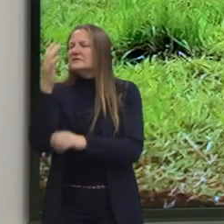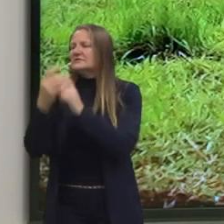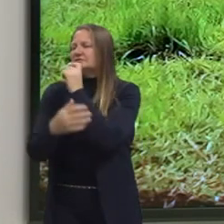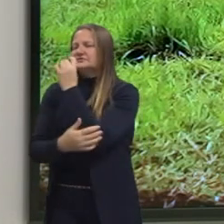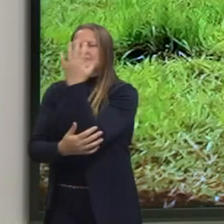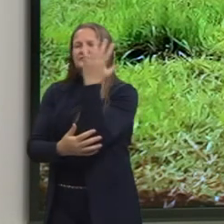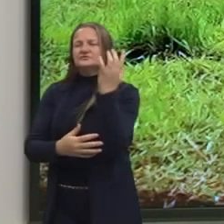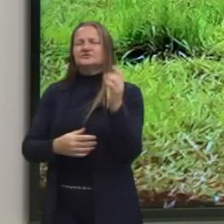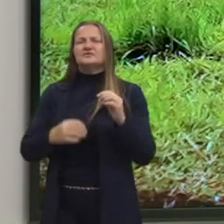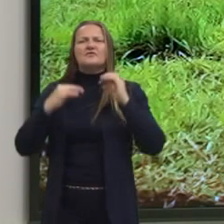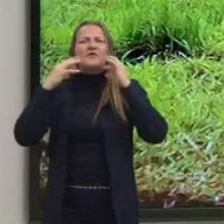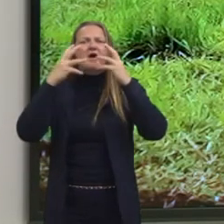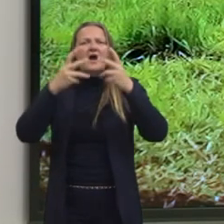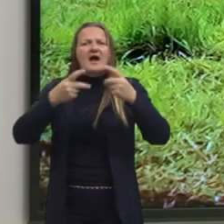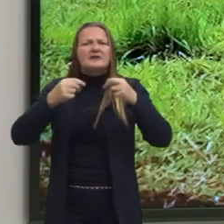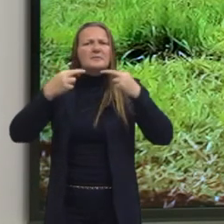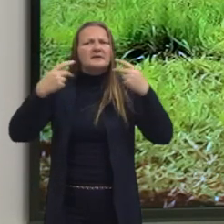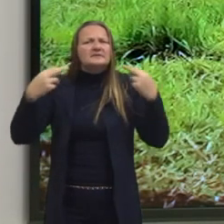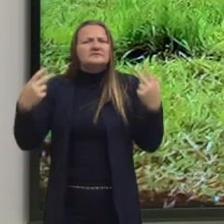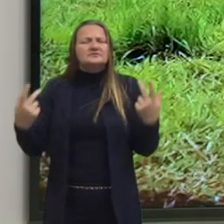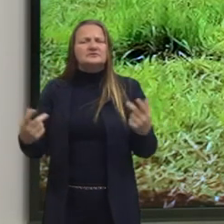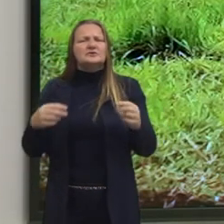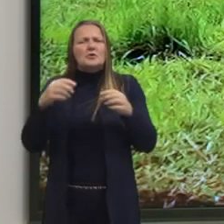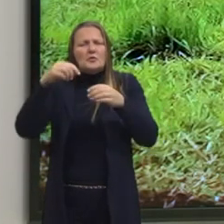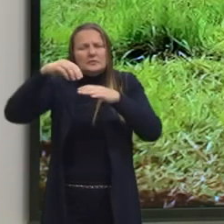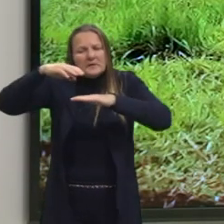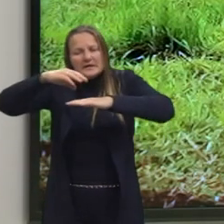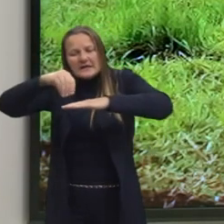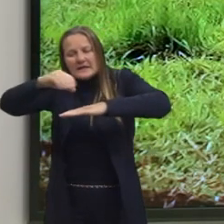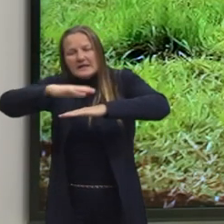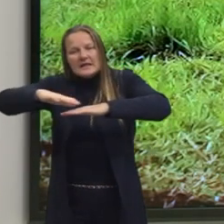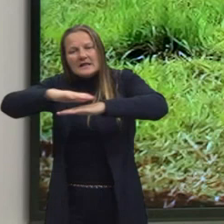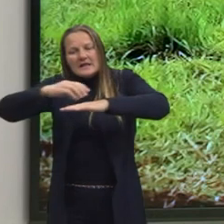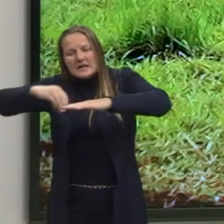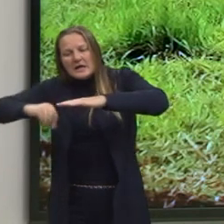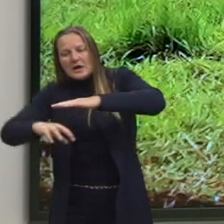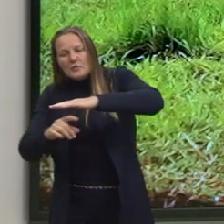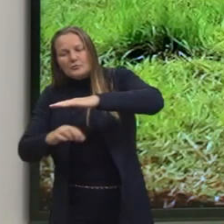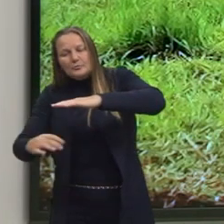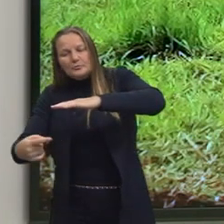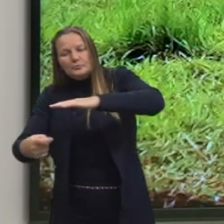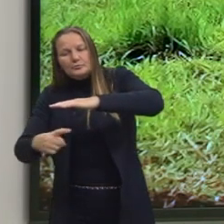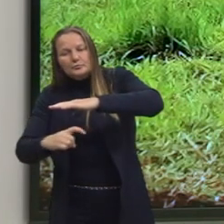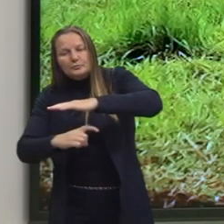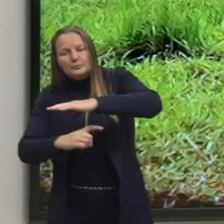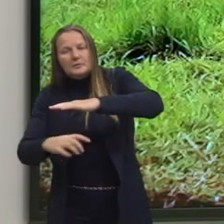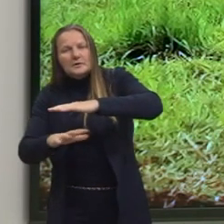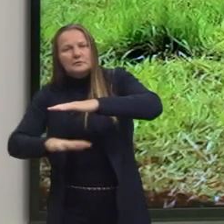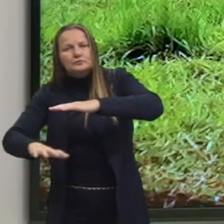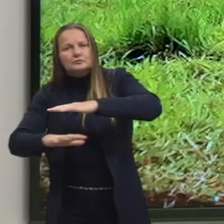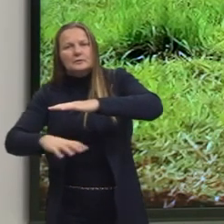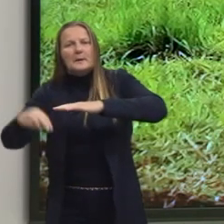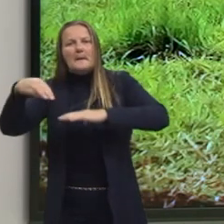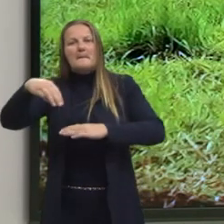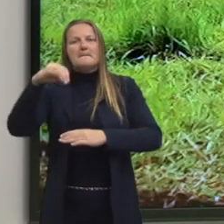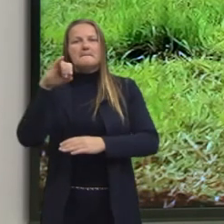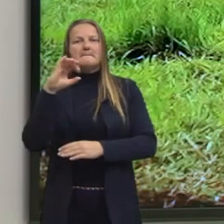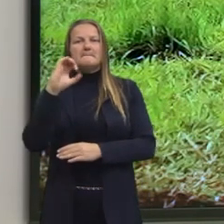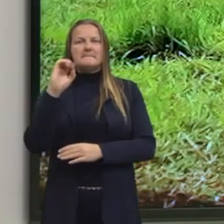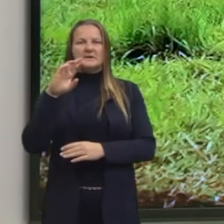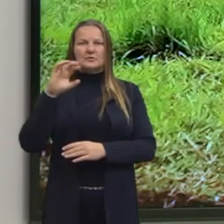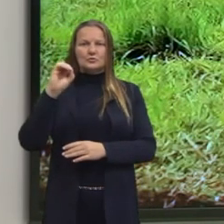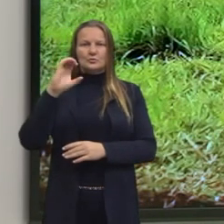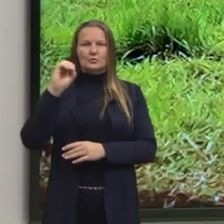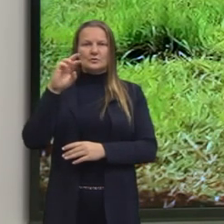né, a fauna, a flora, os micro-organismos também, né, e também aceleram o processo de mudanças climáticas,